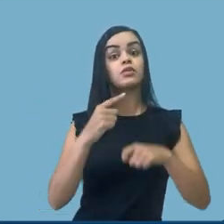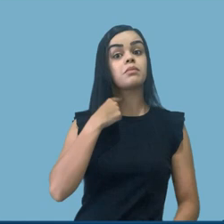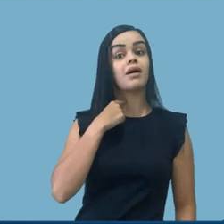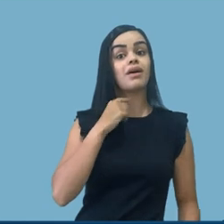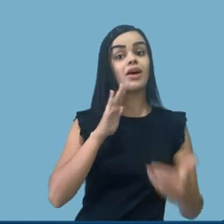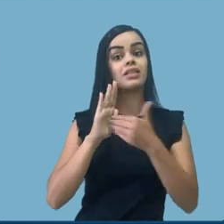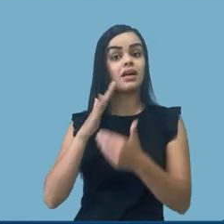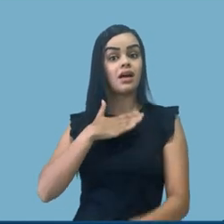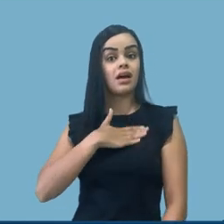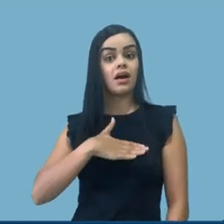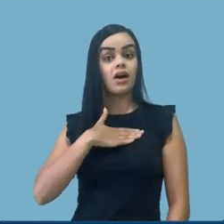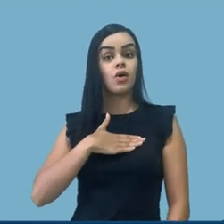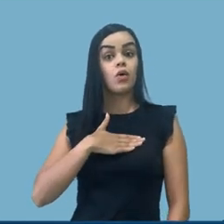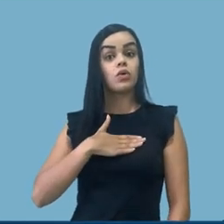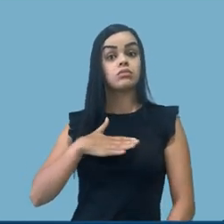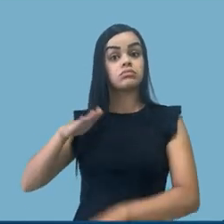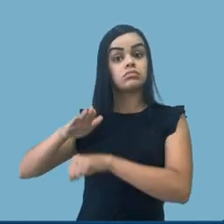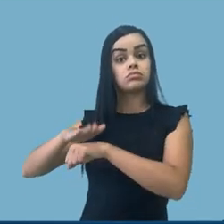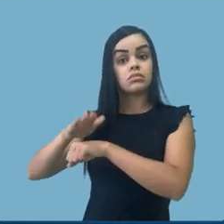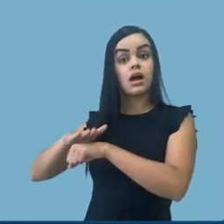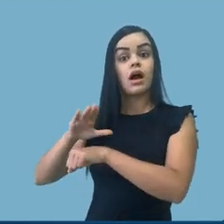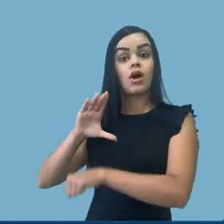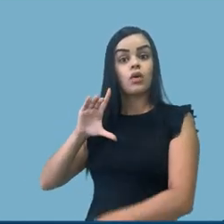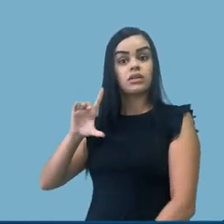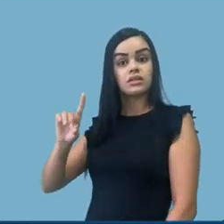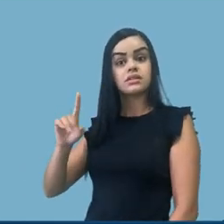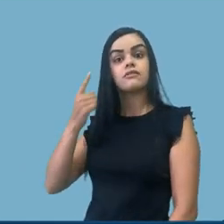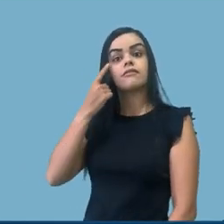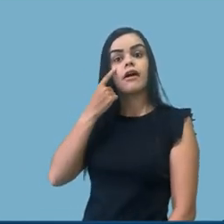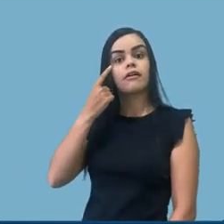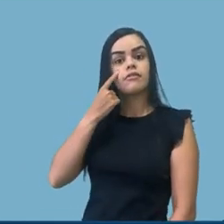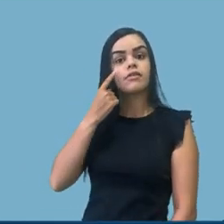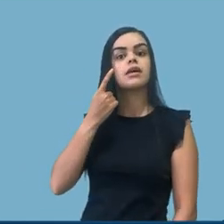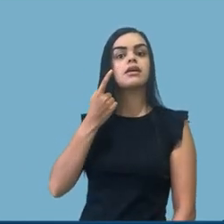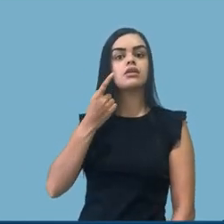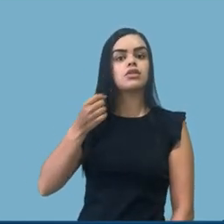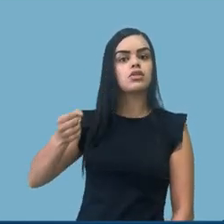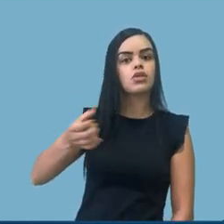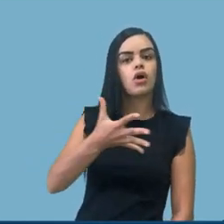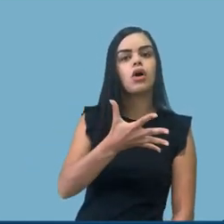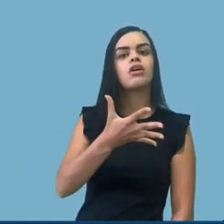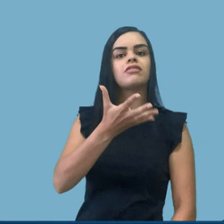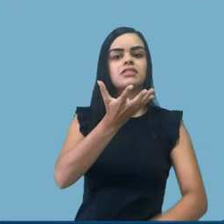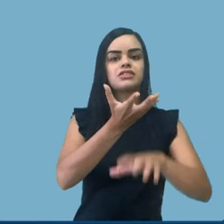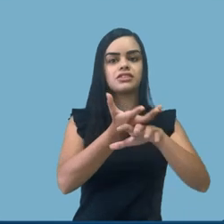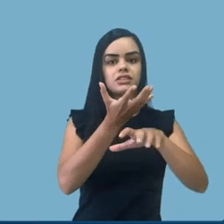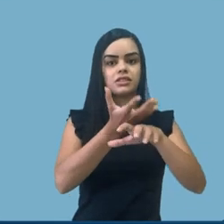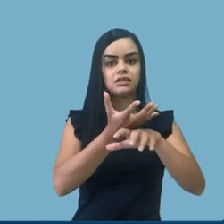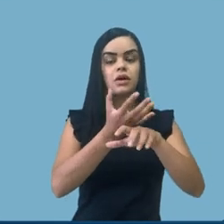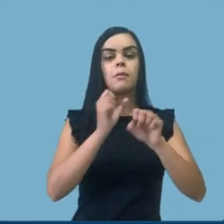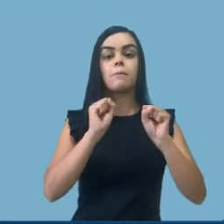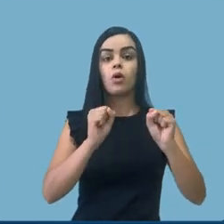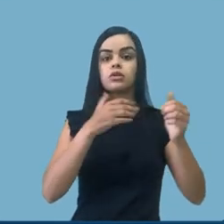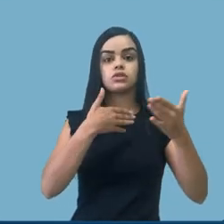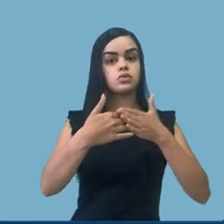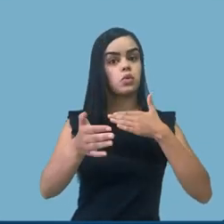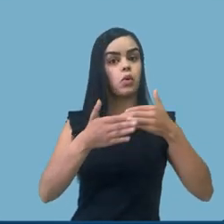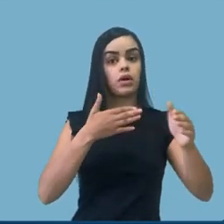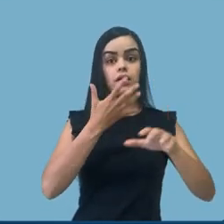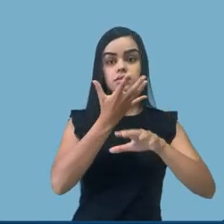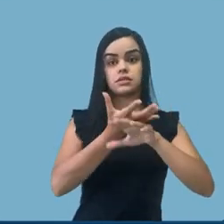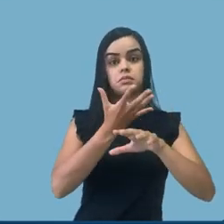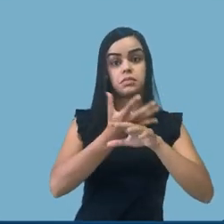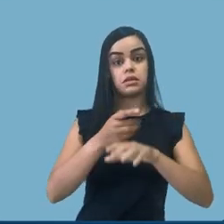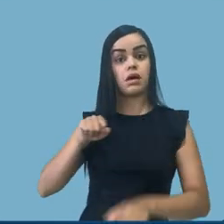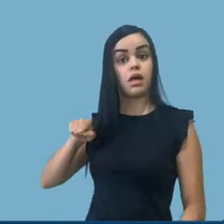2021, as coordenações vão ofertar novas turmas. E essas novas turmas podem ser de qualquer disciplina a critério do